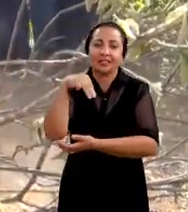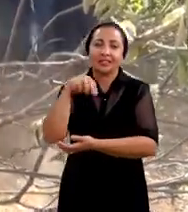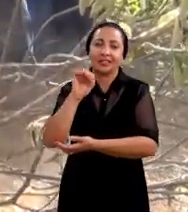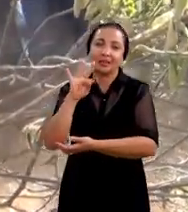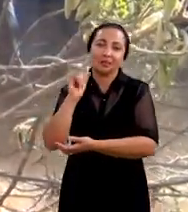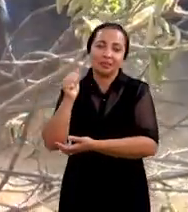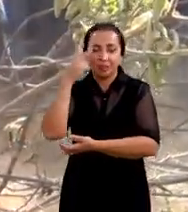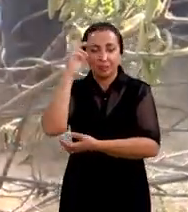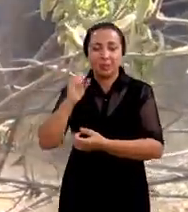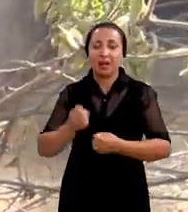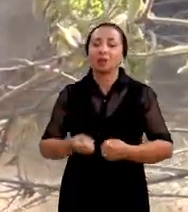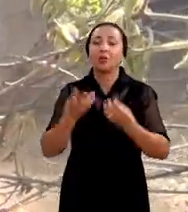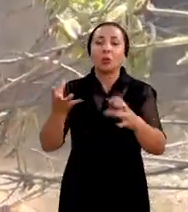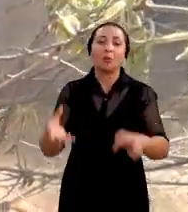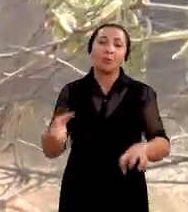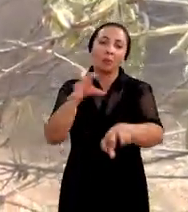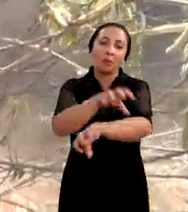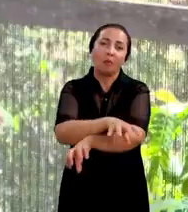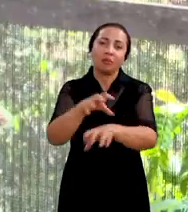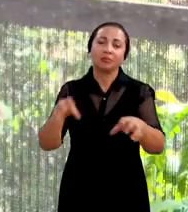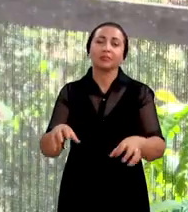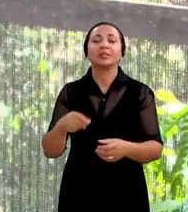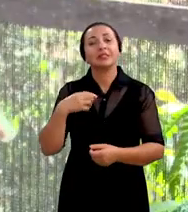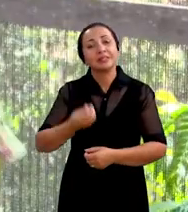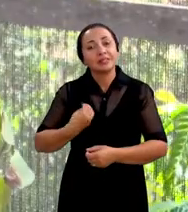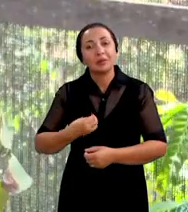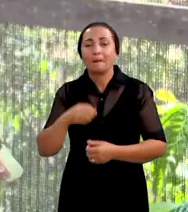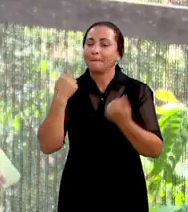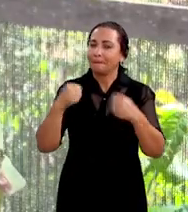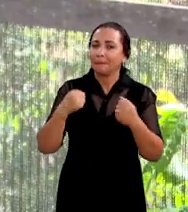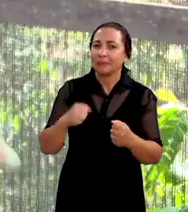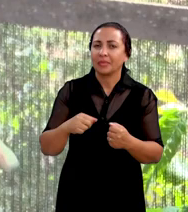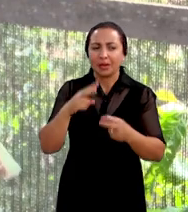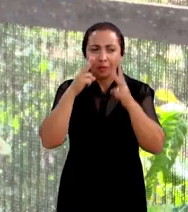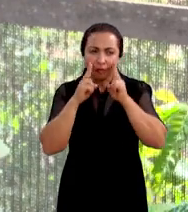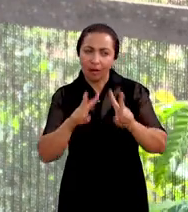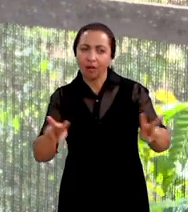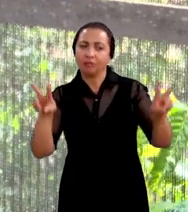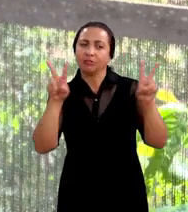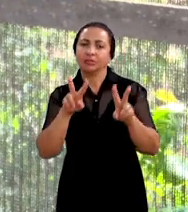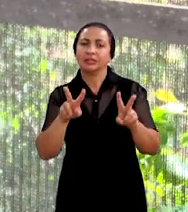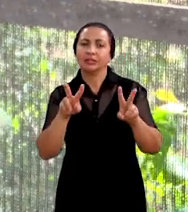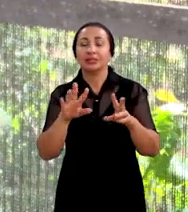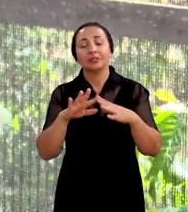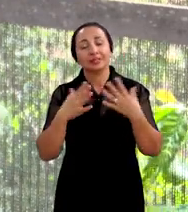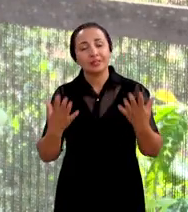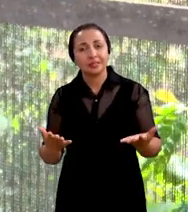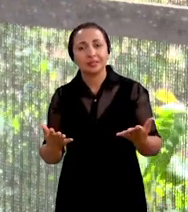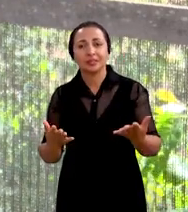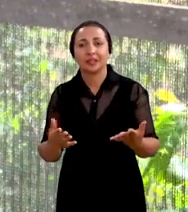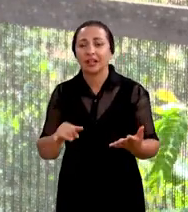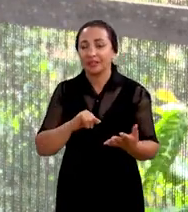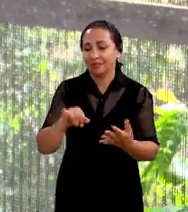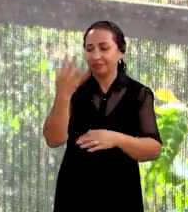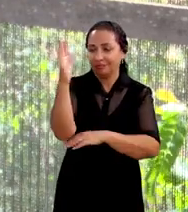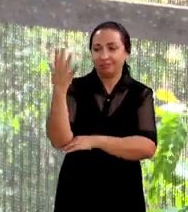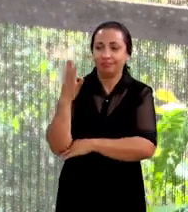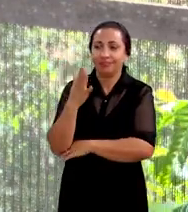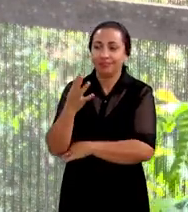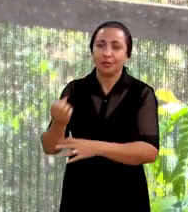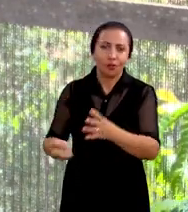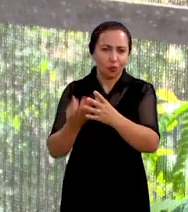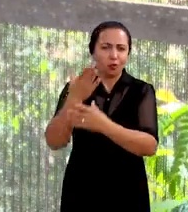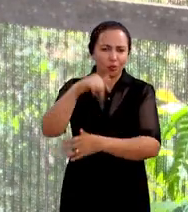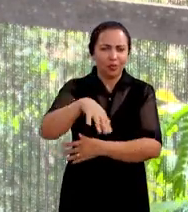para esses biomas que estão precisando. Eu tinha uma visão de, tipo, sendo